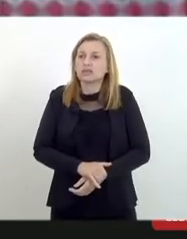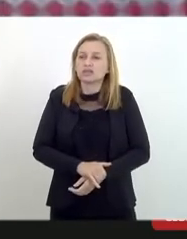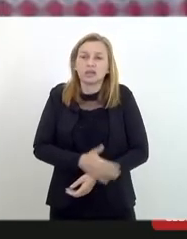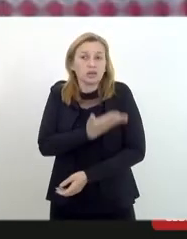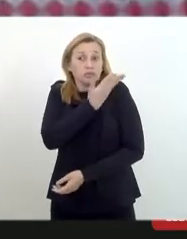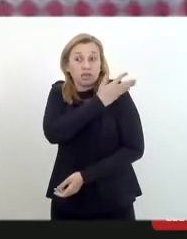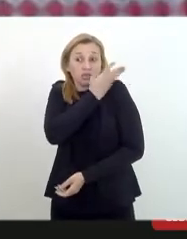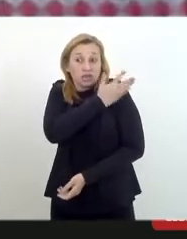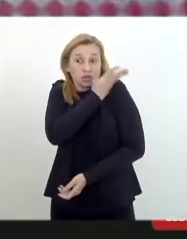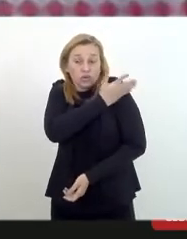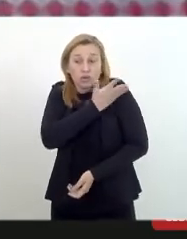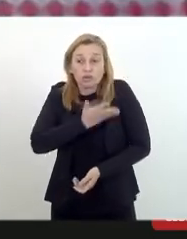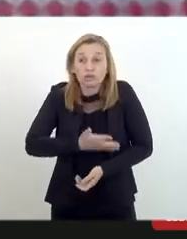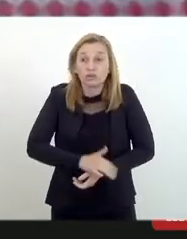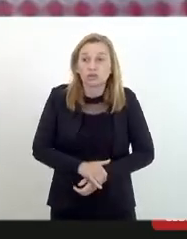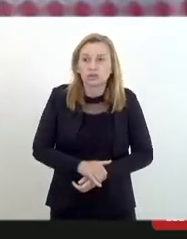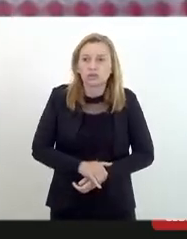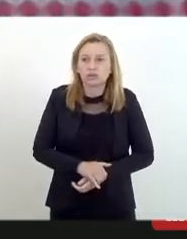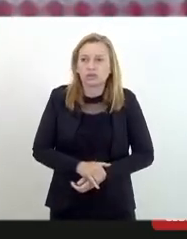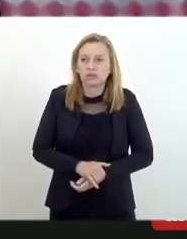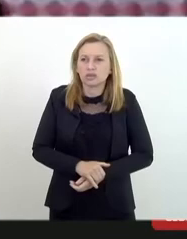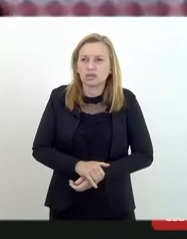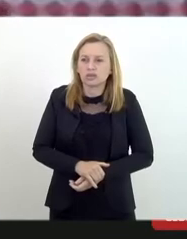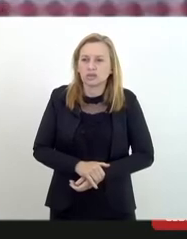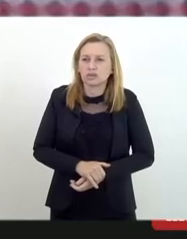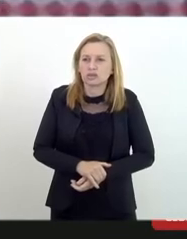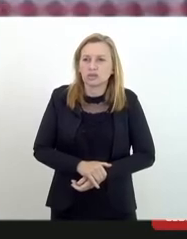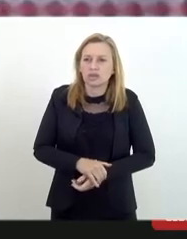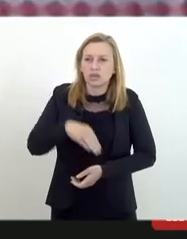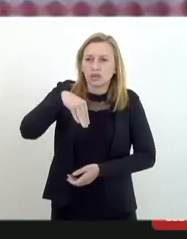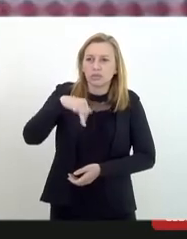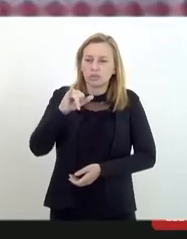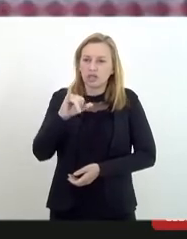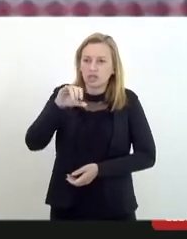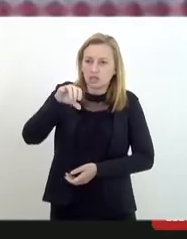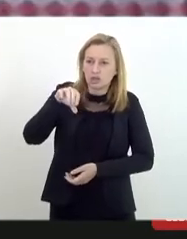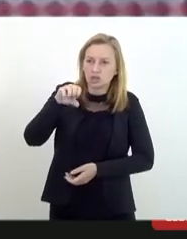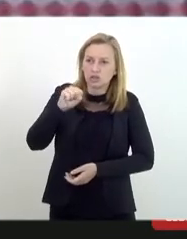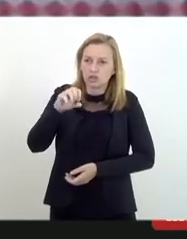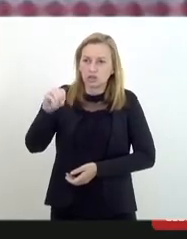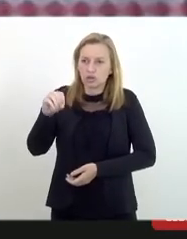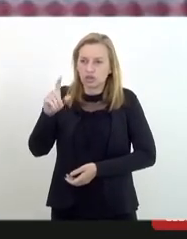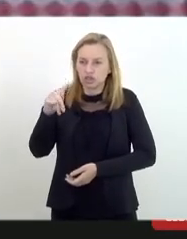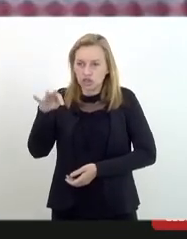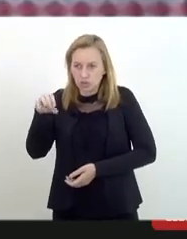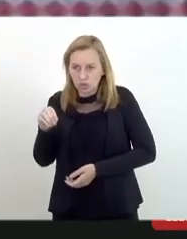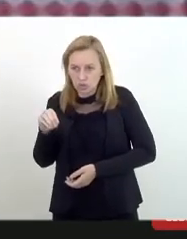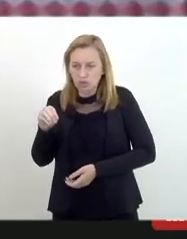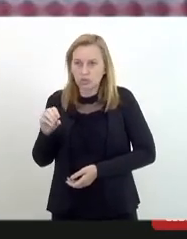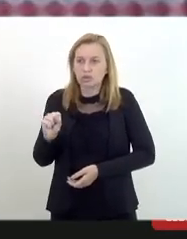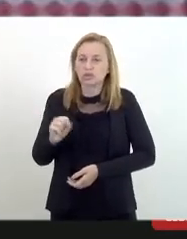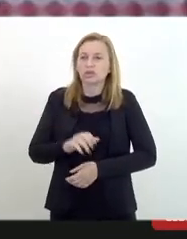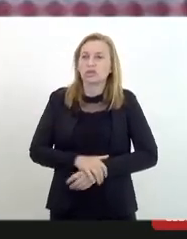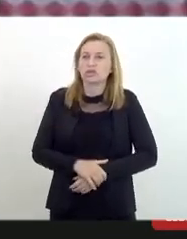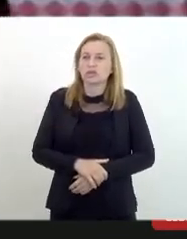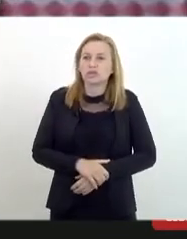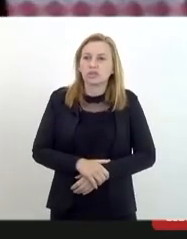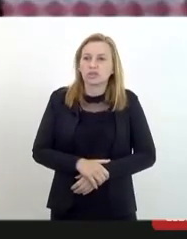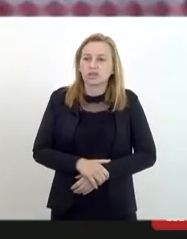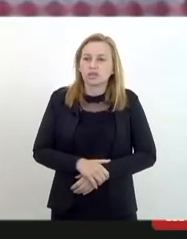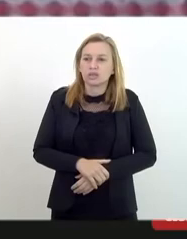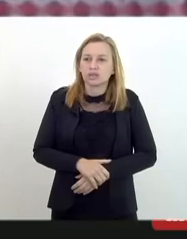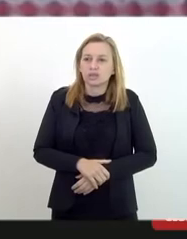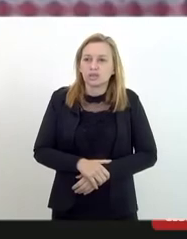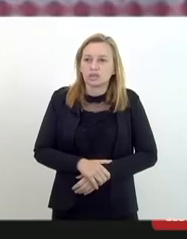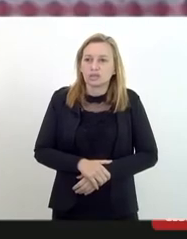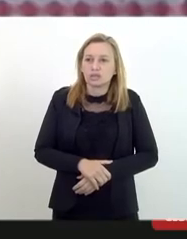preconceituosos misóginos sexistas e de grave